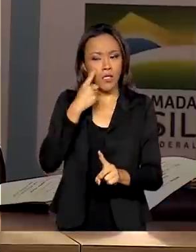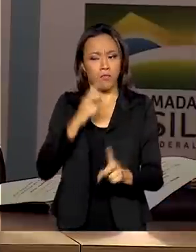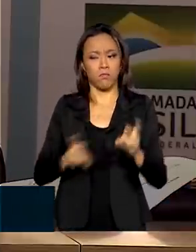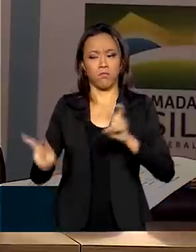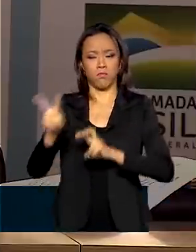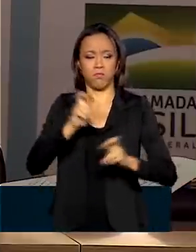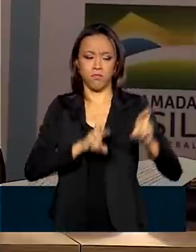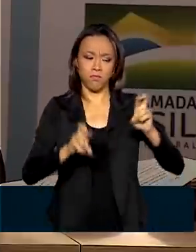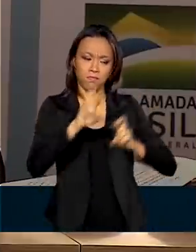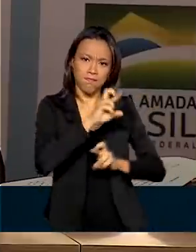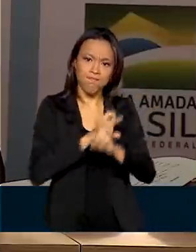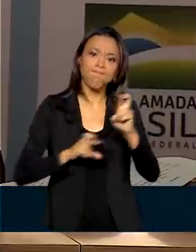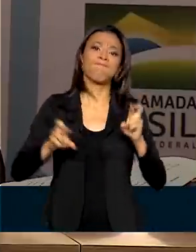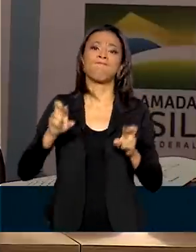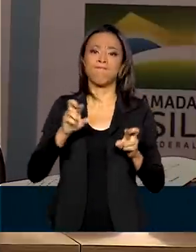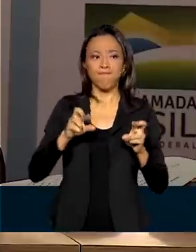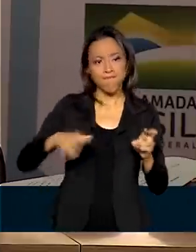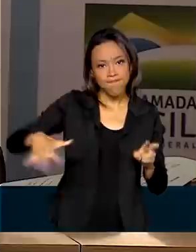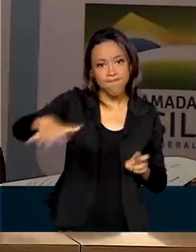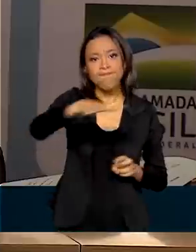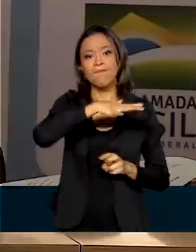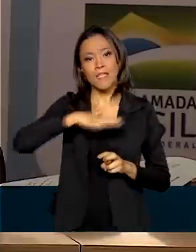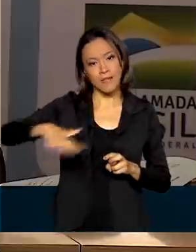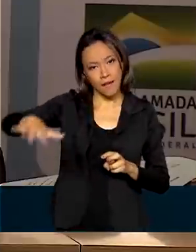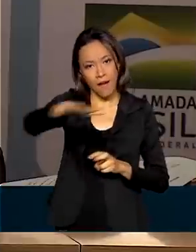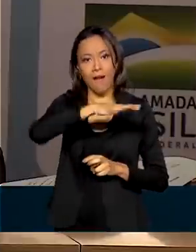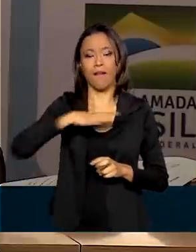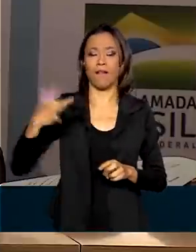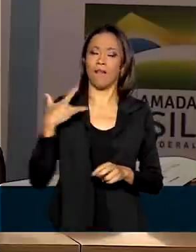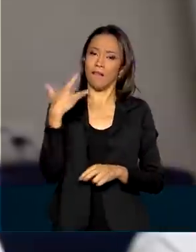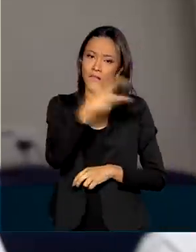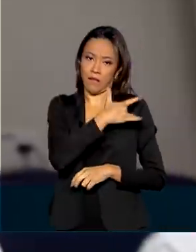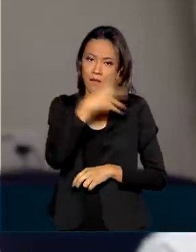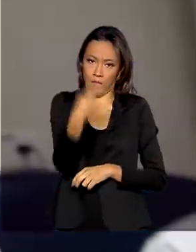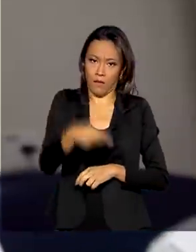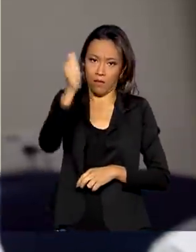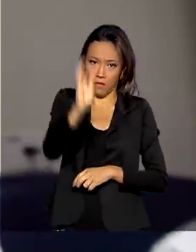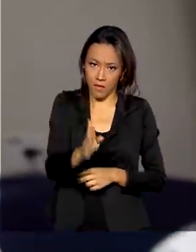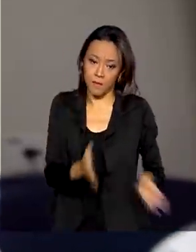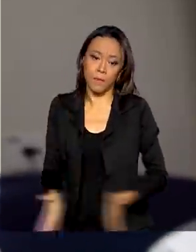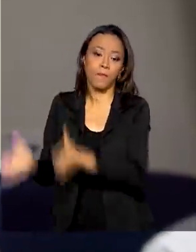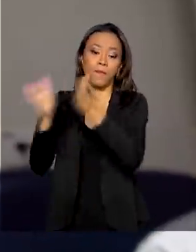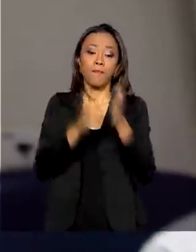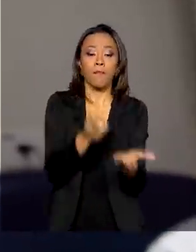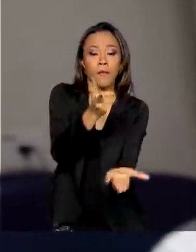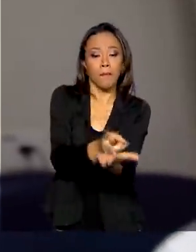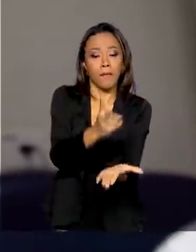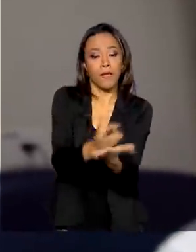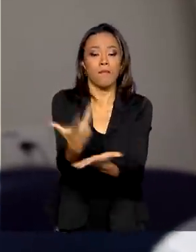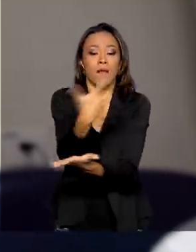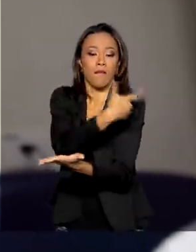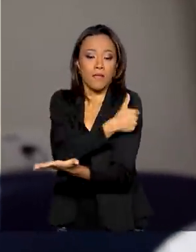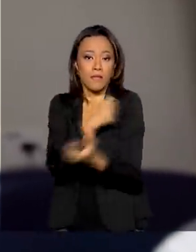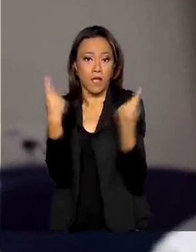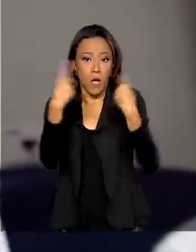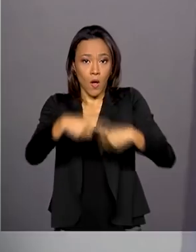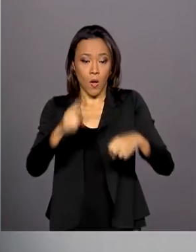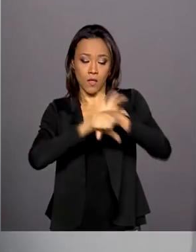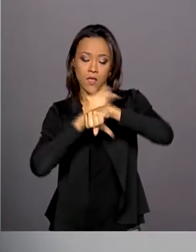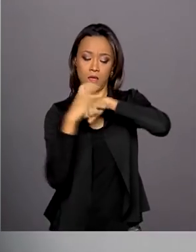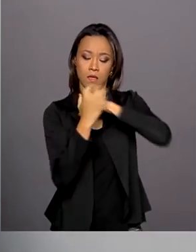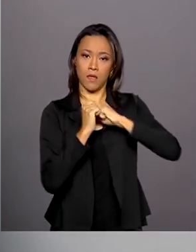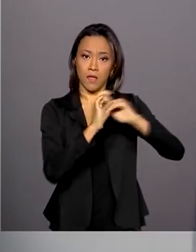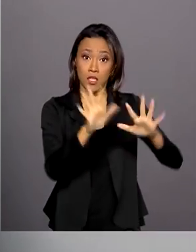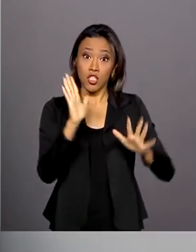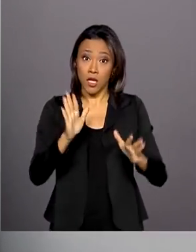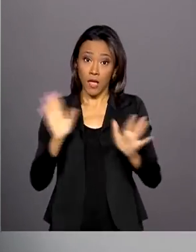atenção e resposta às emergências de saúde pública brasileira. E mesmo que a vacina contra a Covid-19 esteja na